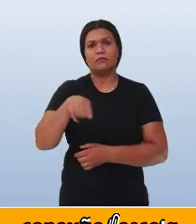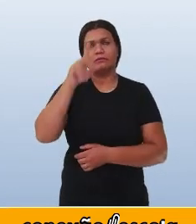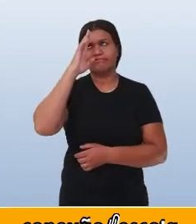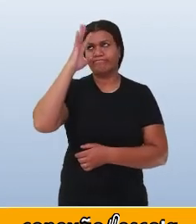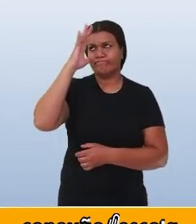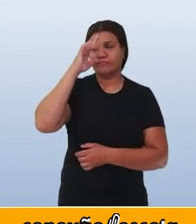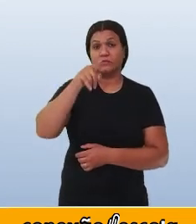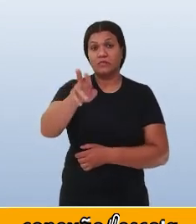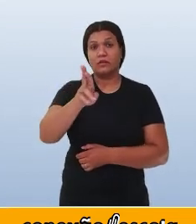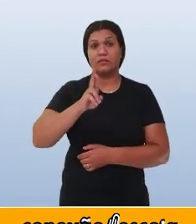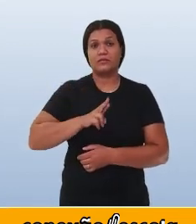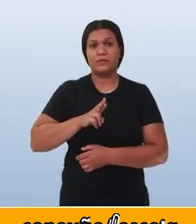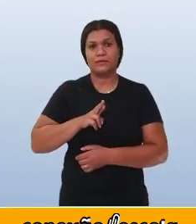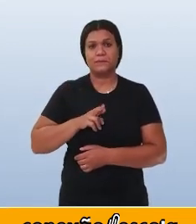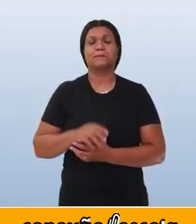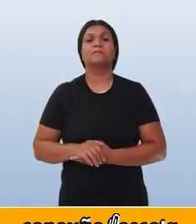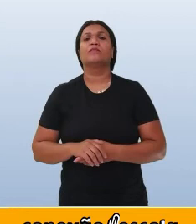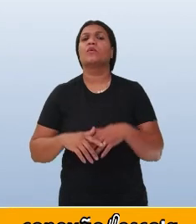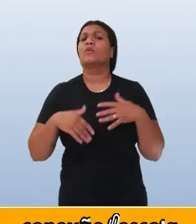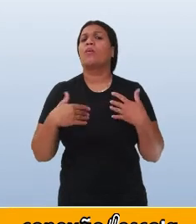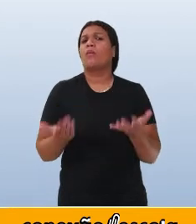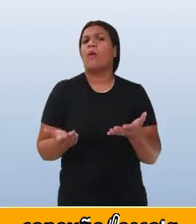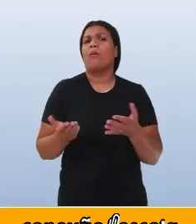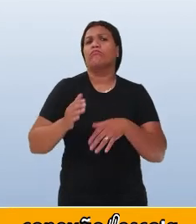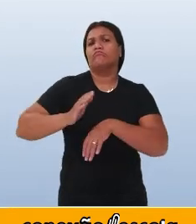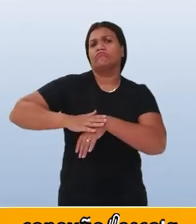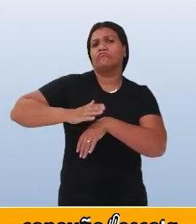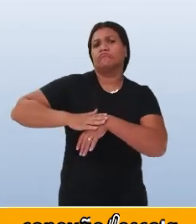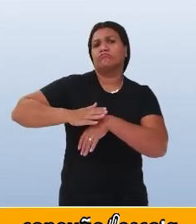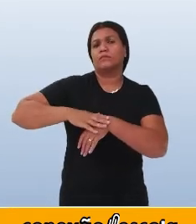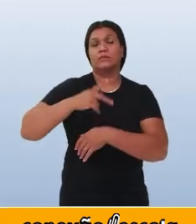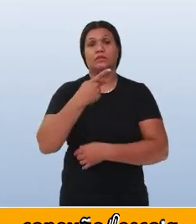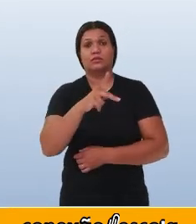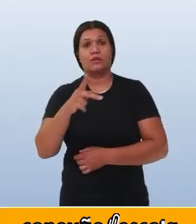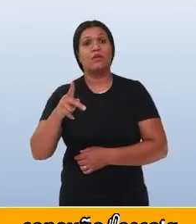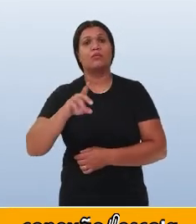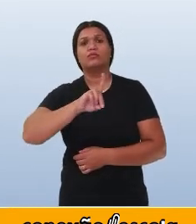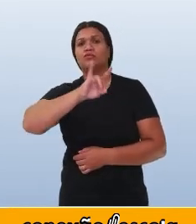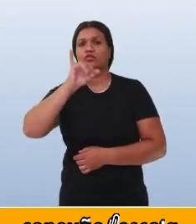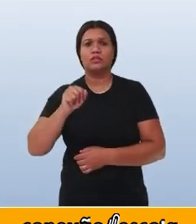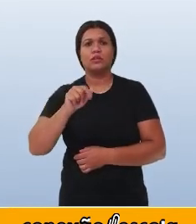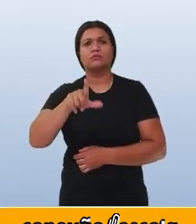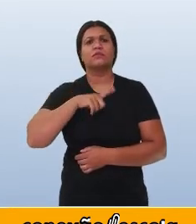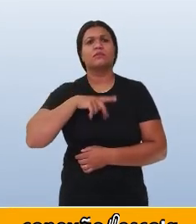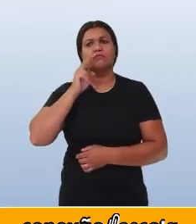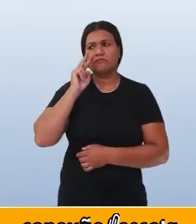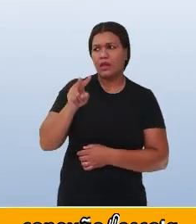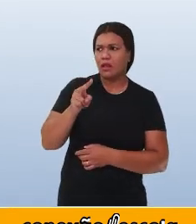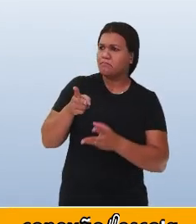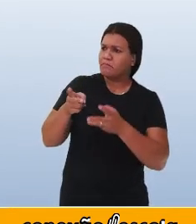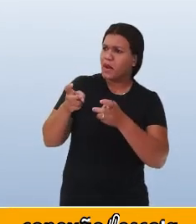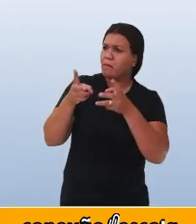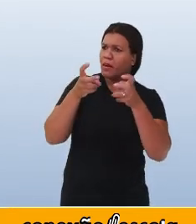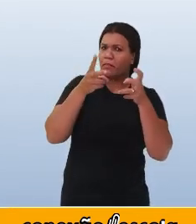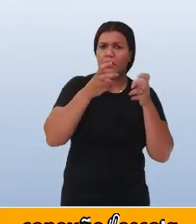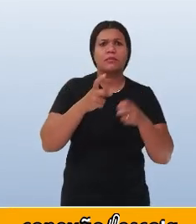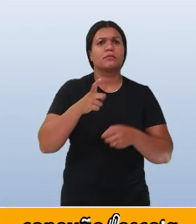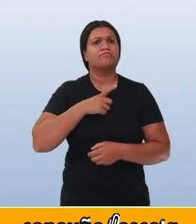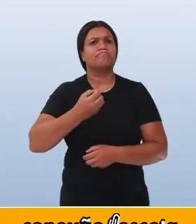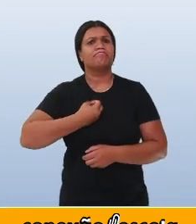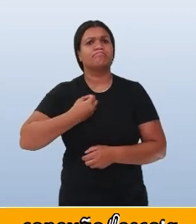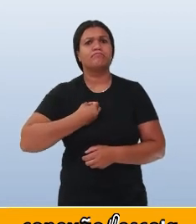responda. Em quais ações do seu dia você mais se depara com o uso dos números?